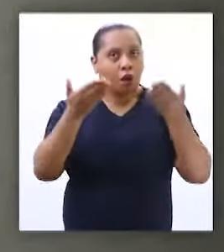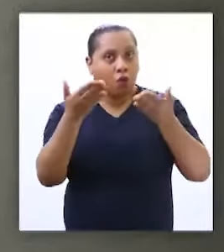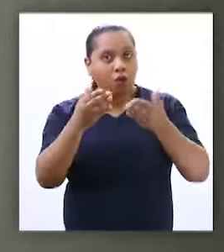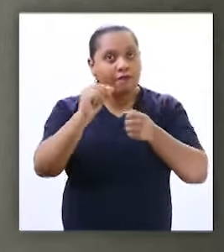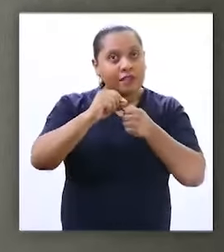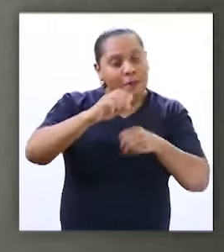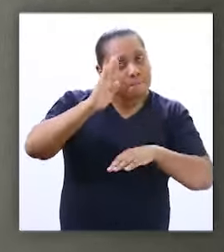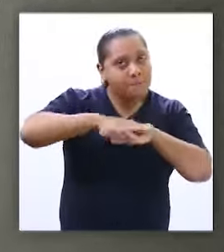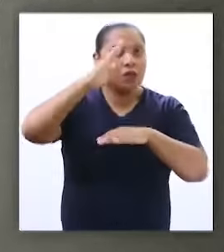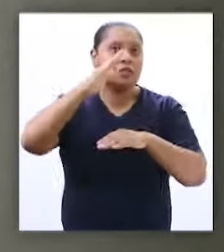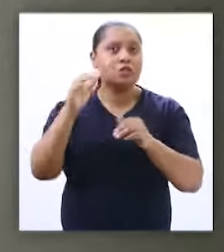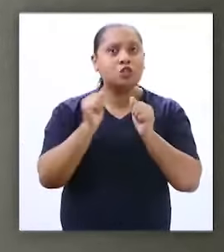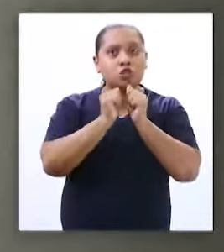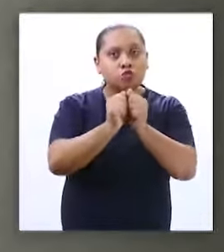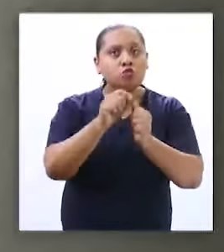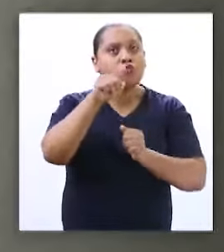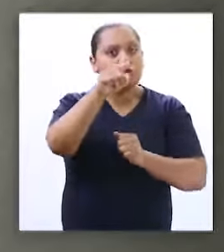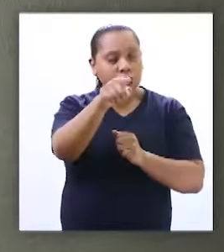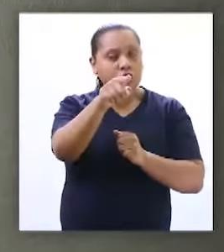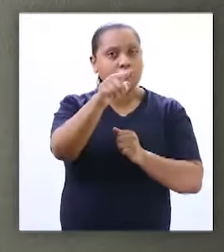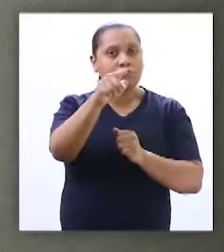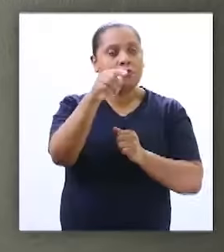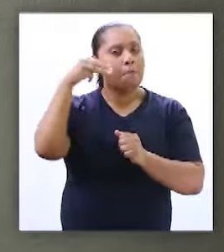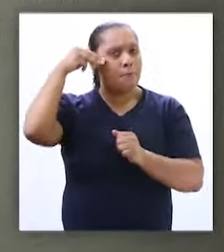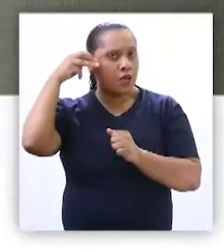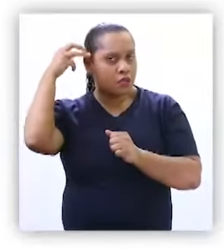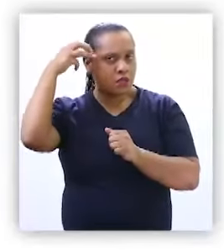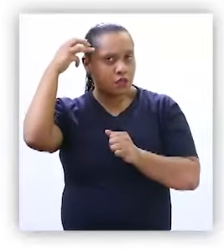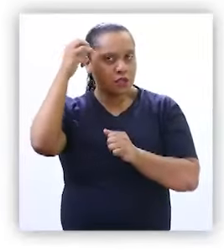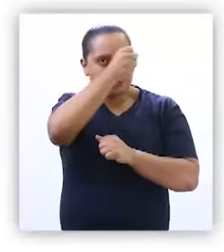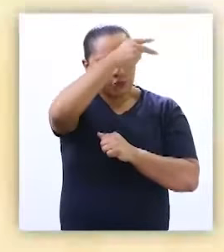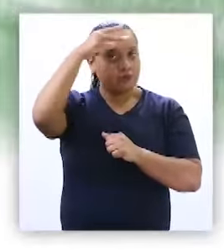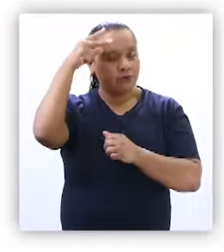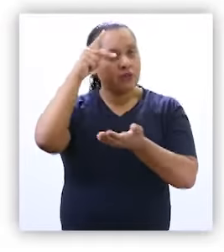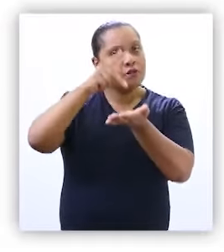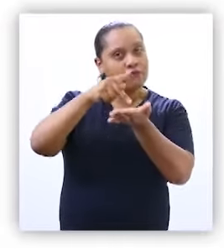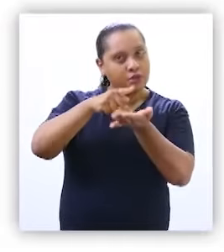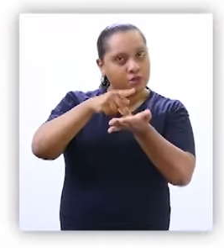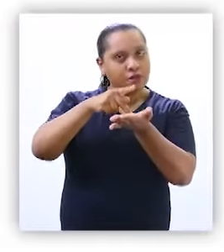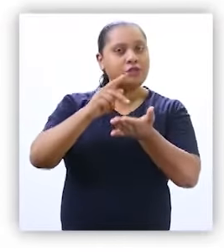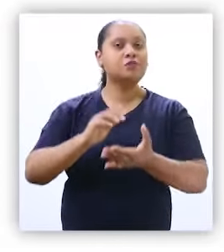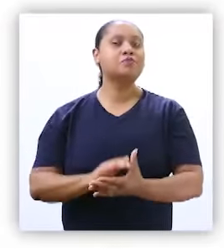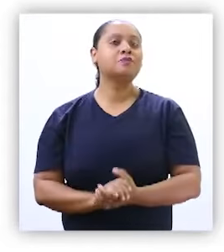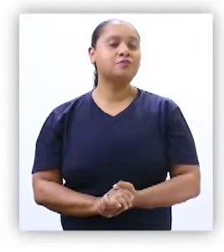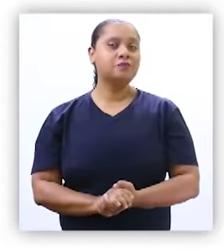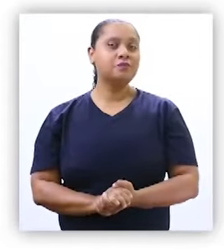fazer muito mais. Eu conto contigo. Mainardi. Prefeito de verdade. agora